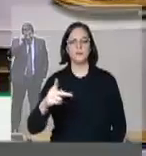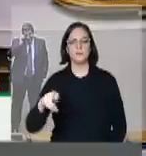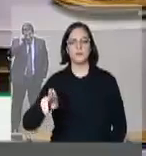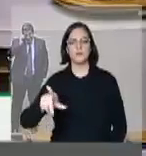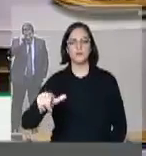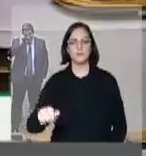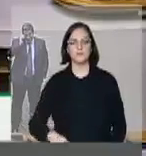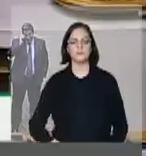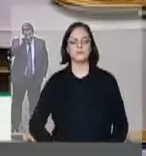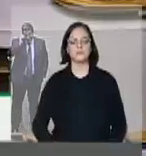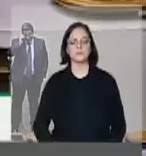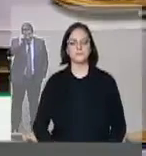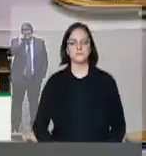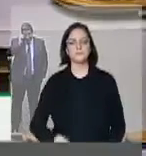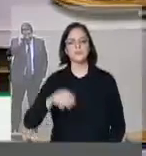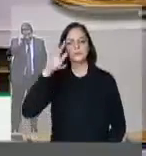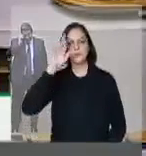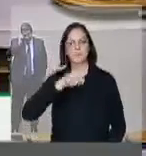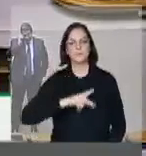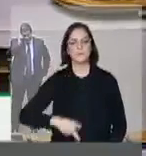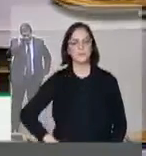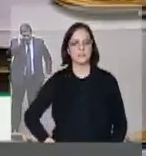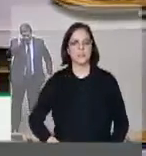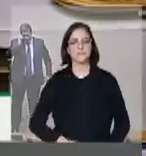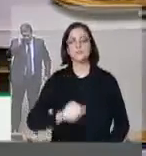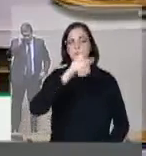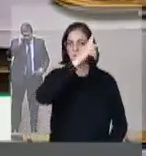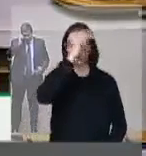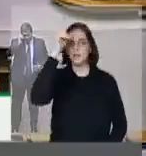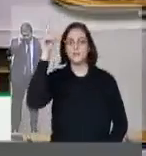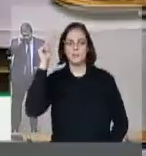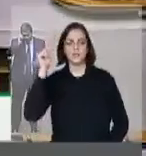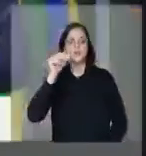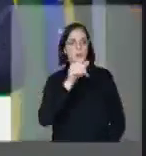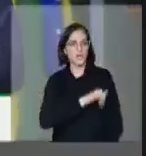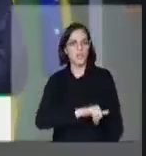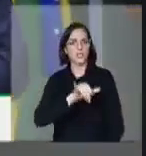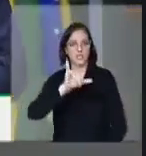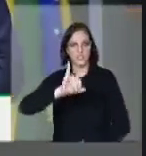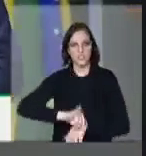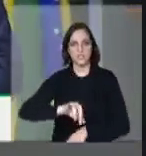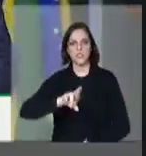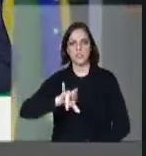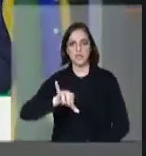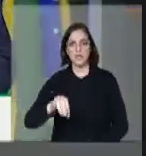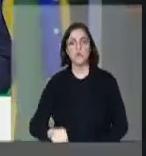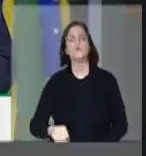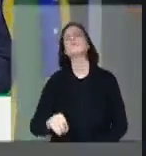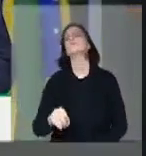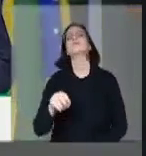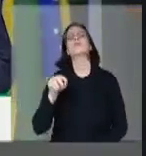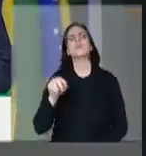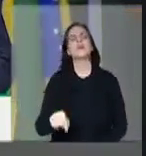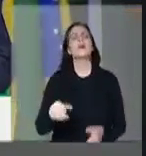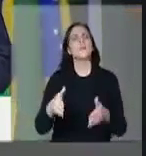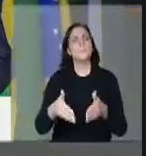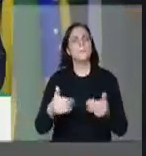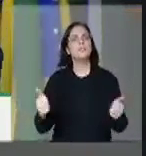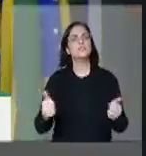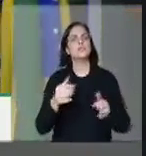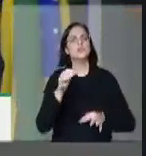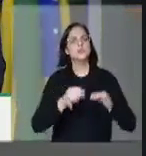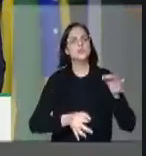Senhor presidente, a prefeitura do Rio de Janeiro, a minha cidade, está pedindo à justiça